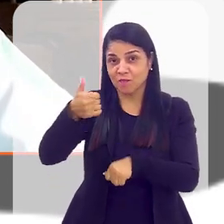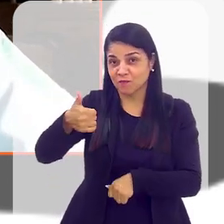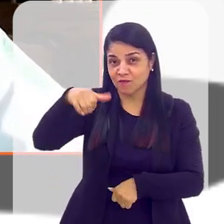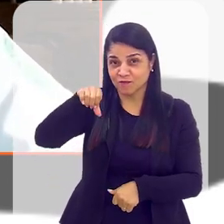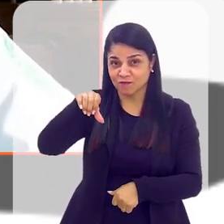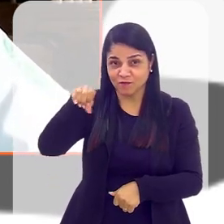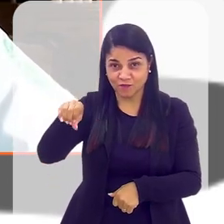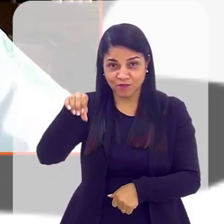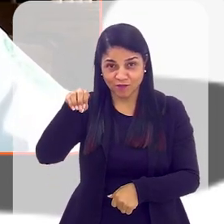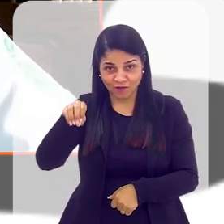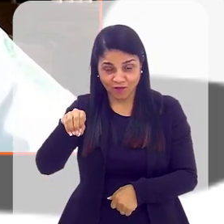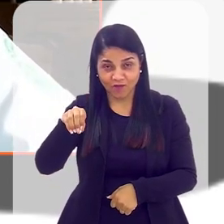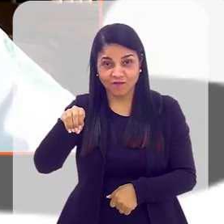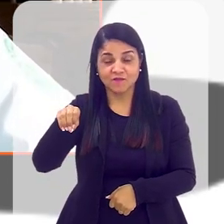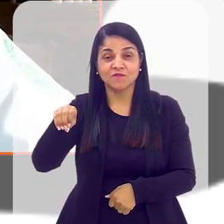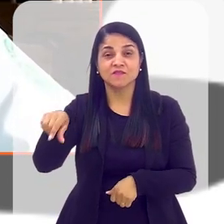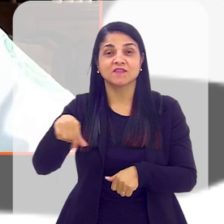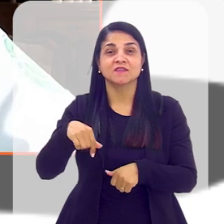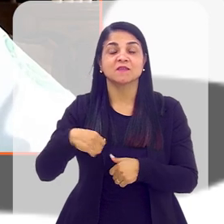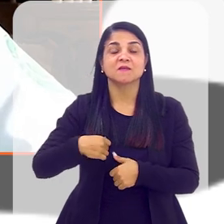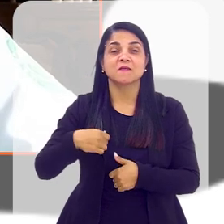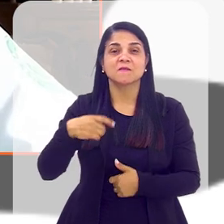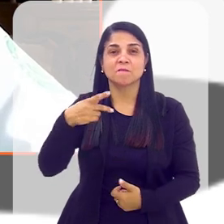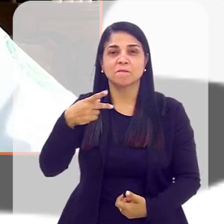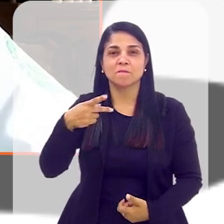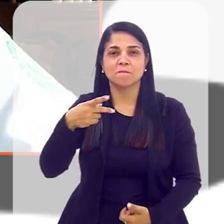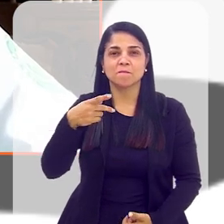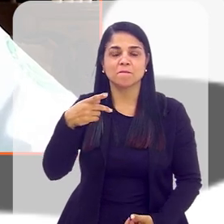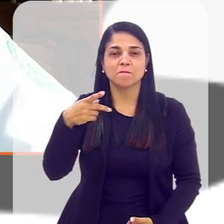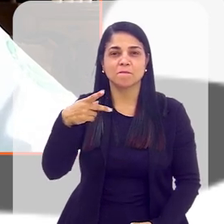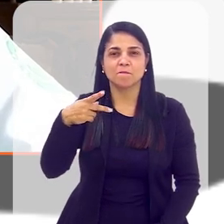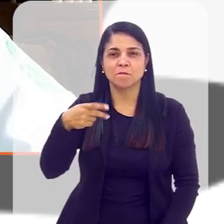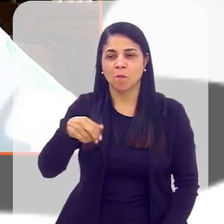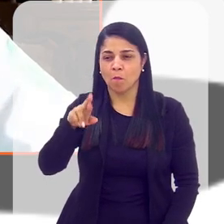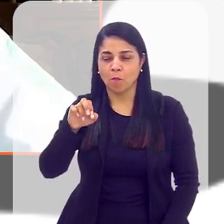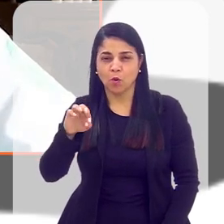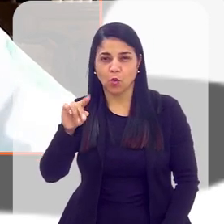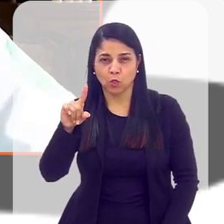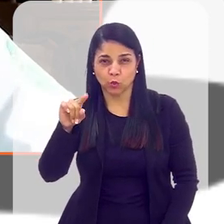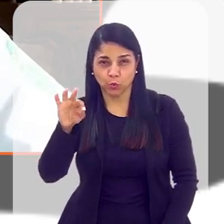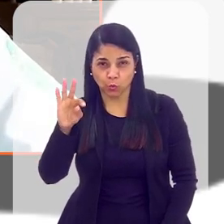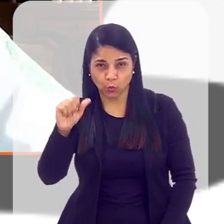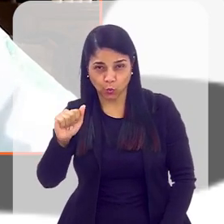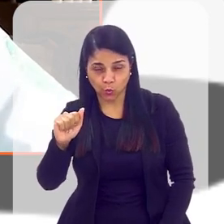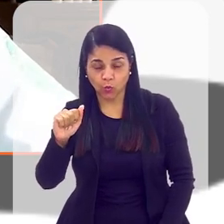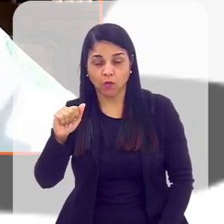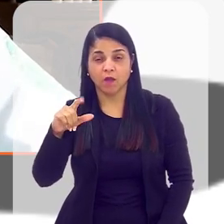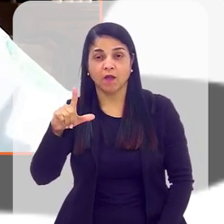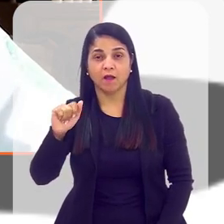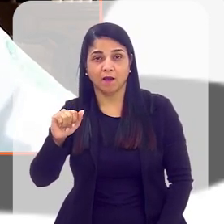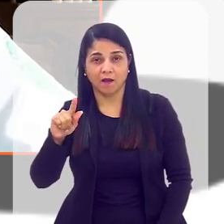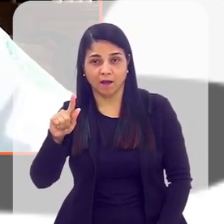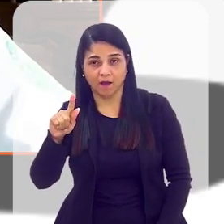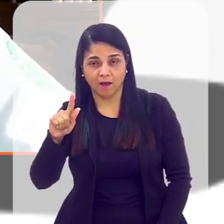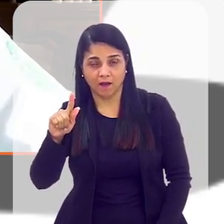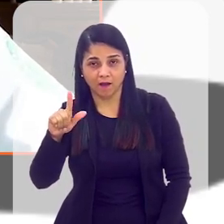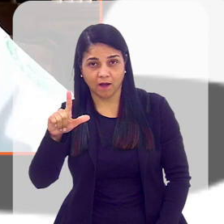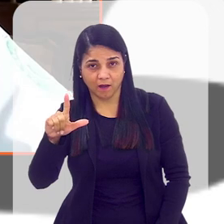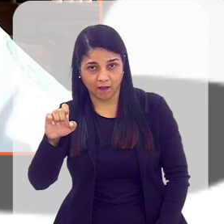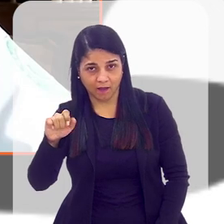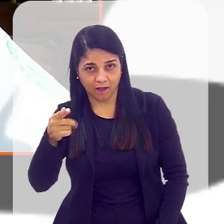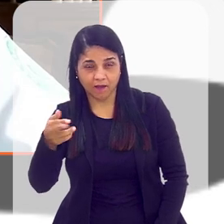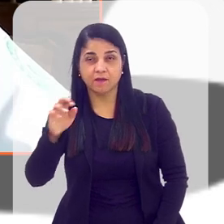1999, aqui em Porto Alegre. Porto Alegre, São José, próximo a Florianópolis, em Curitiba,